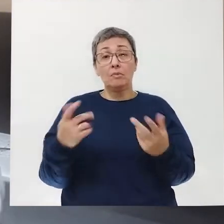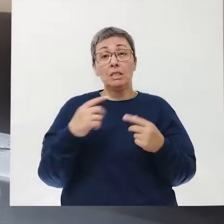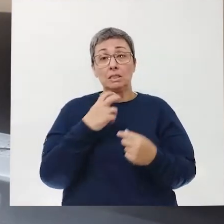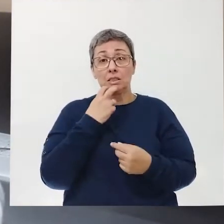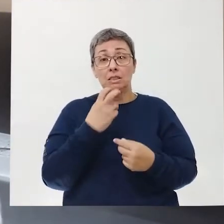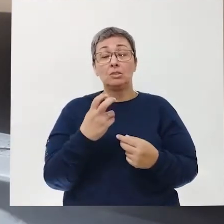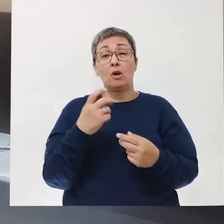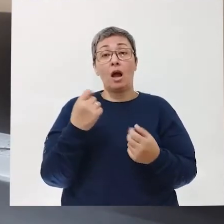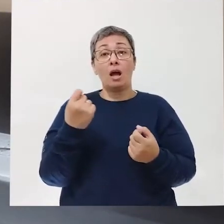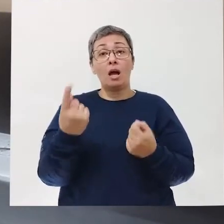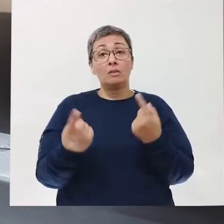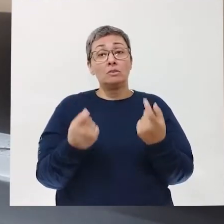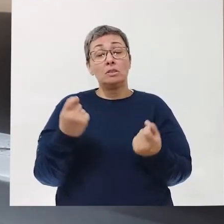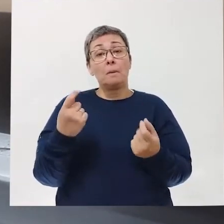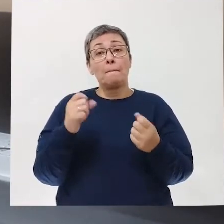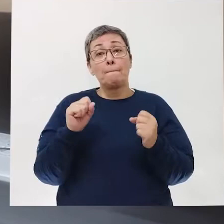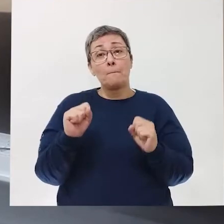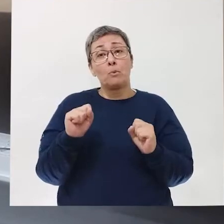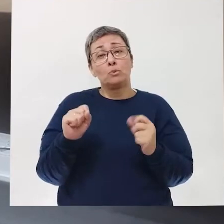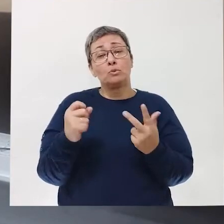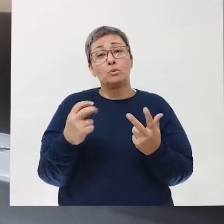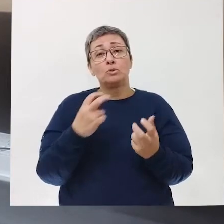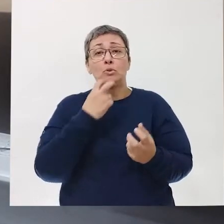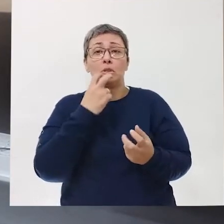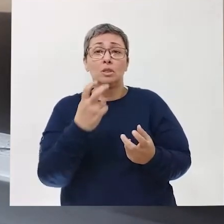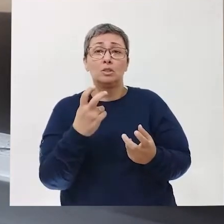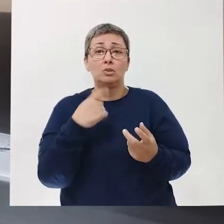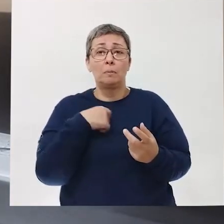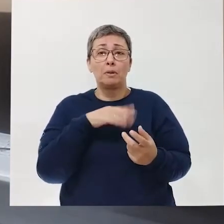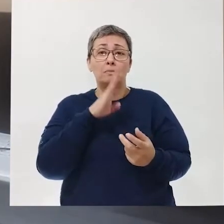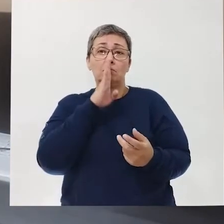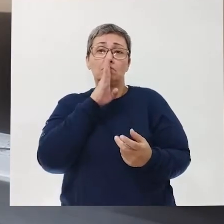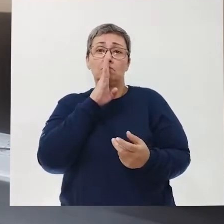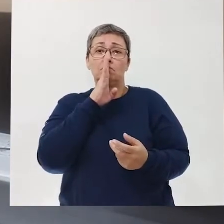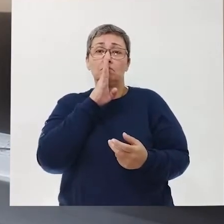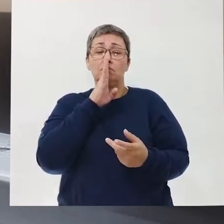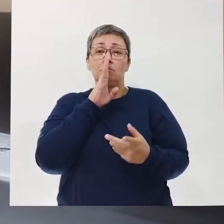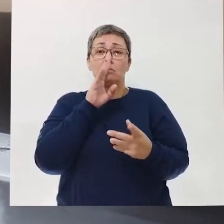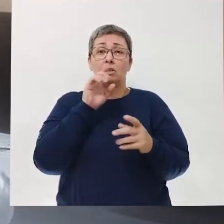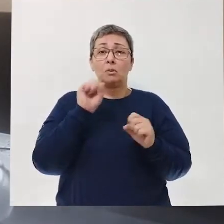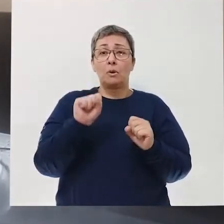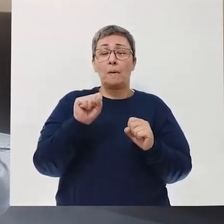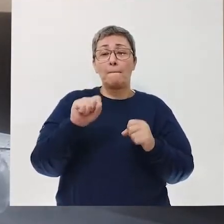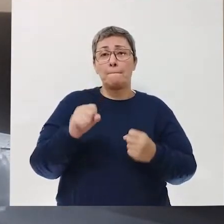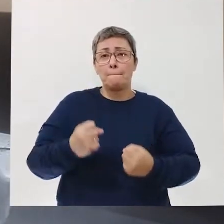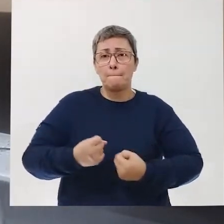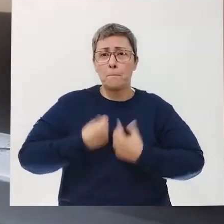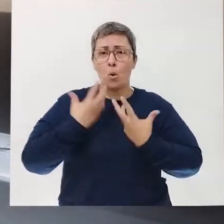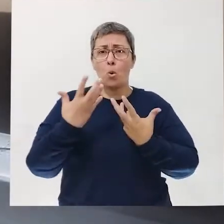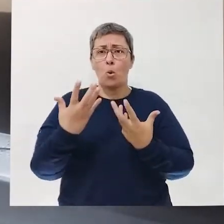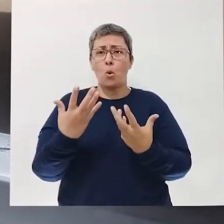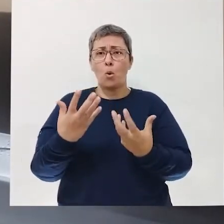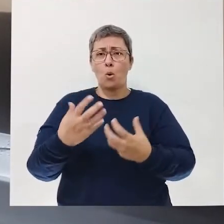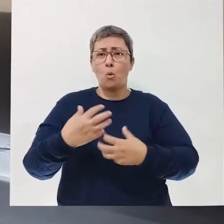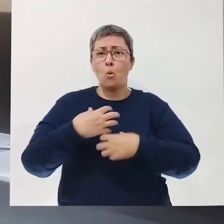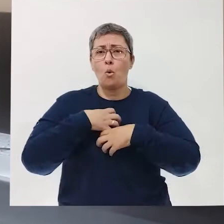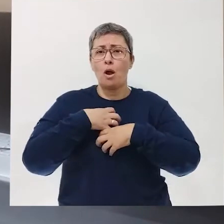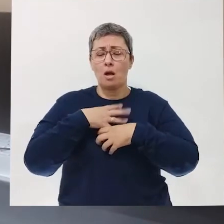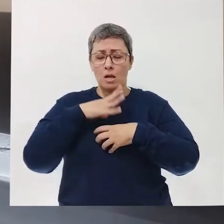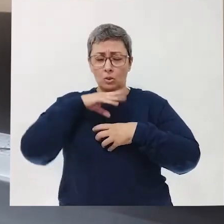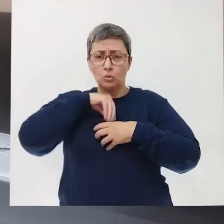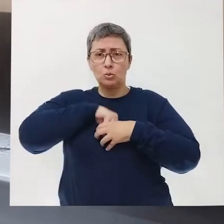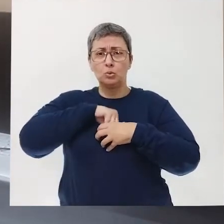esse grito, às vezes, pode ser um grito de silêncio, né? Uma explosão de sentimento